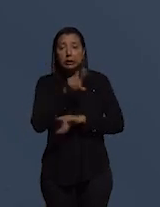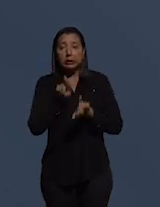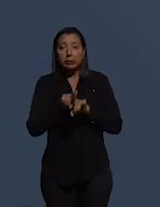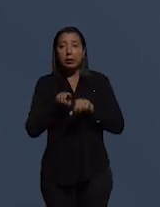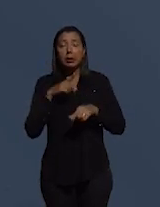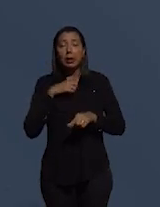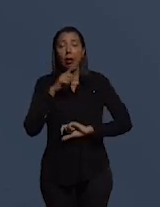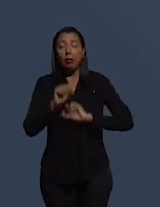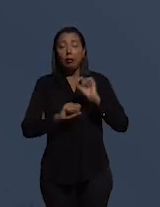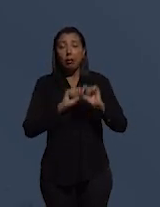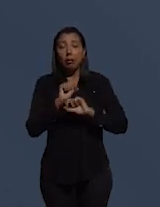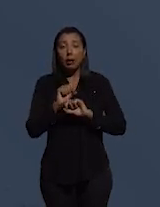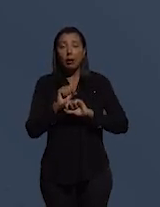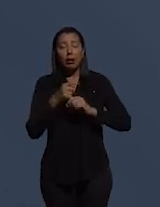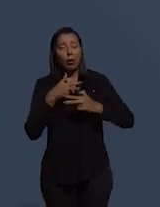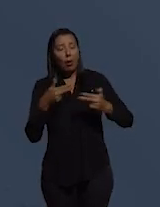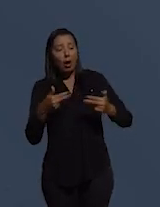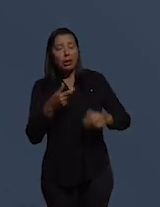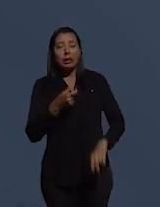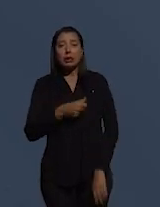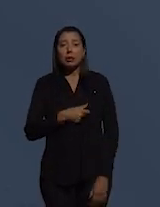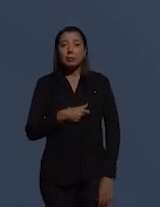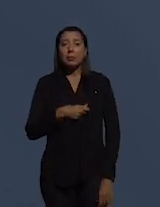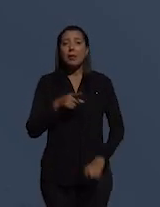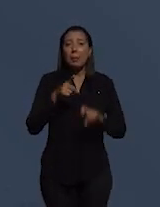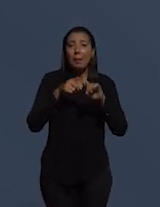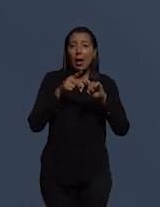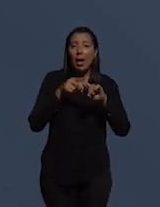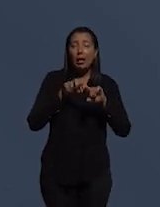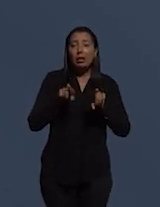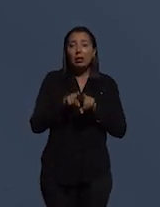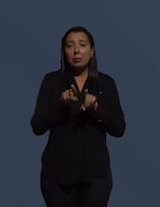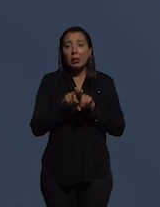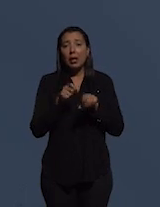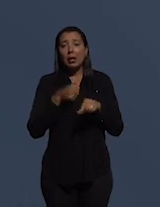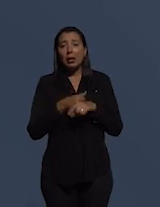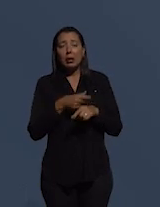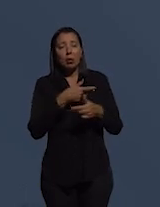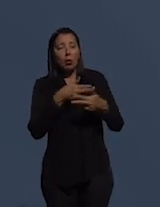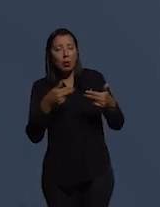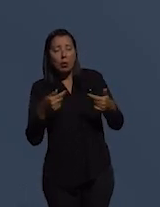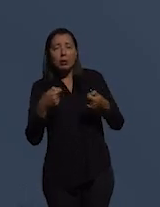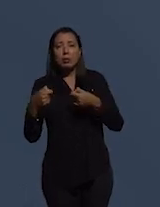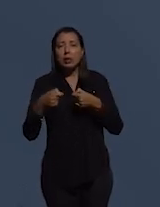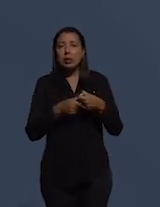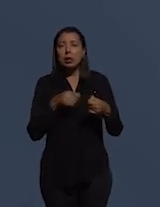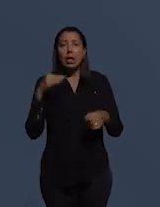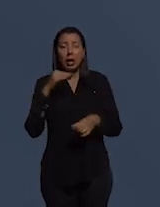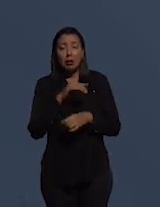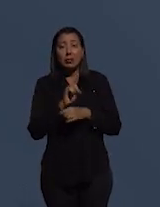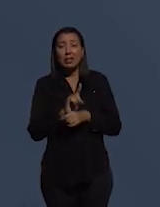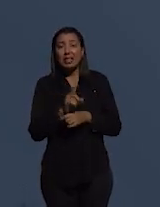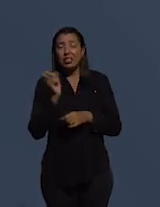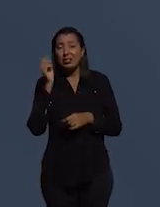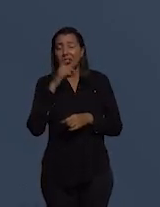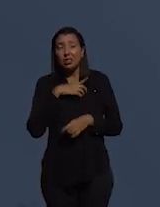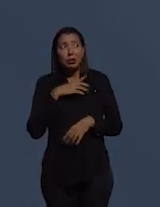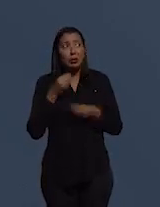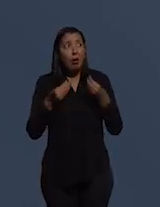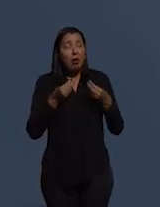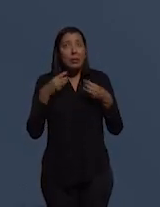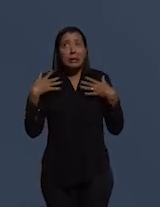de equipamentos médicos, insumos e no auxílio emergencial é realmente departir o coração,